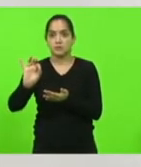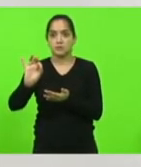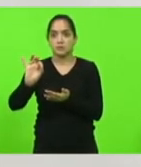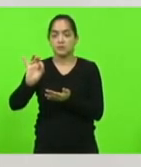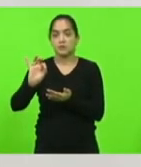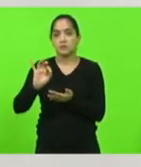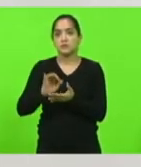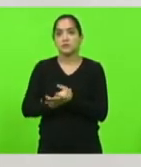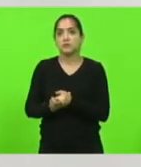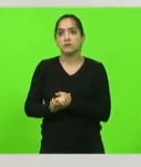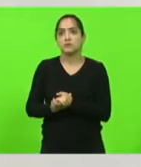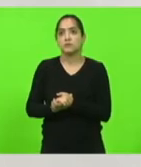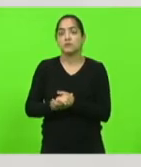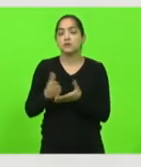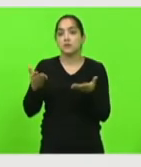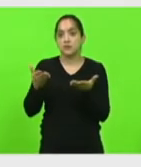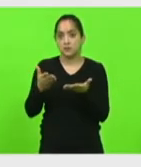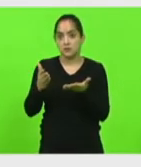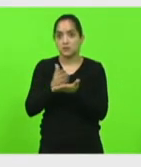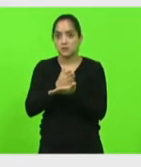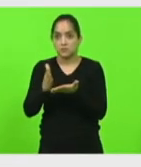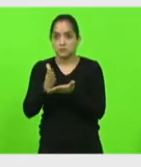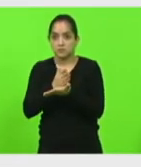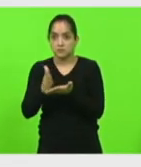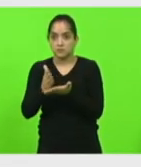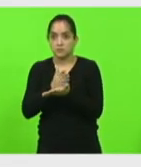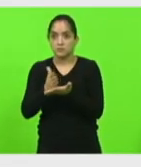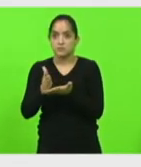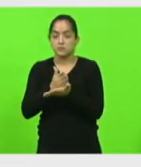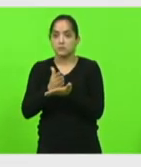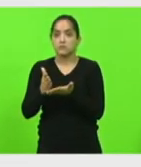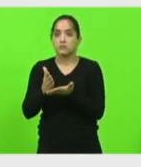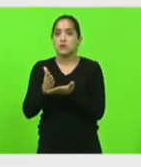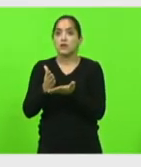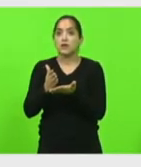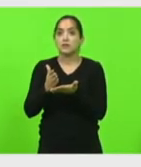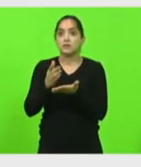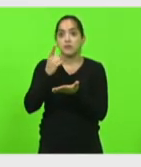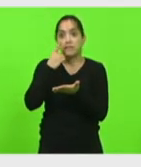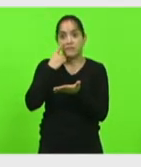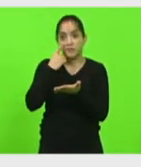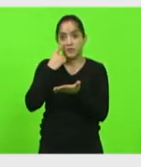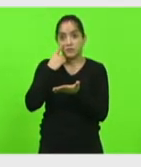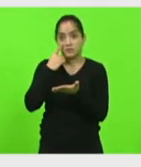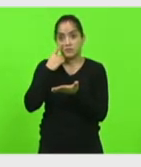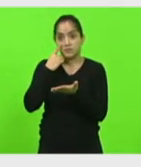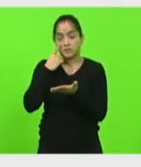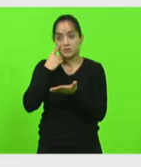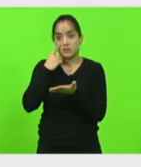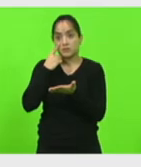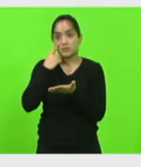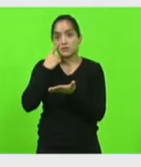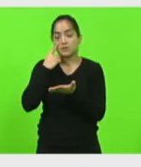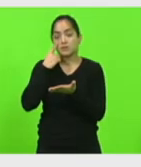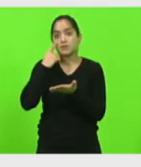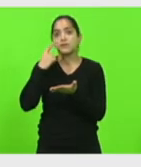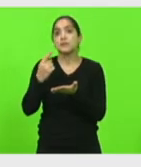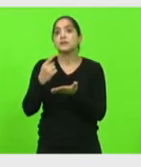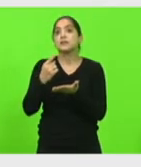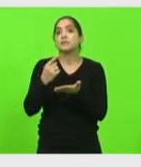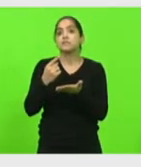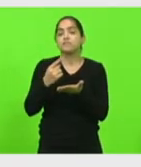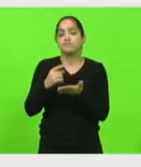e aqui algumas fotos de como estão essas rodovias a SC 350 em Santa